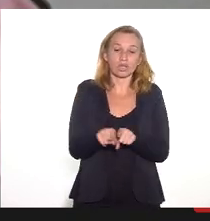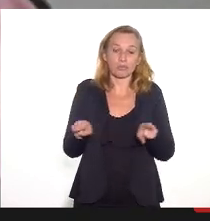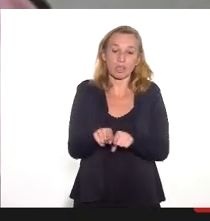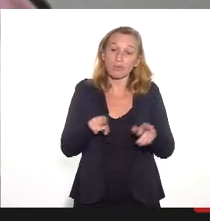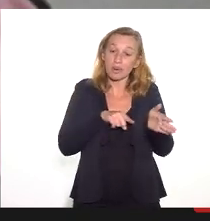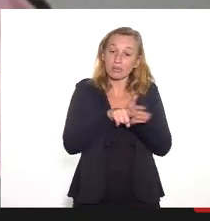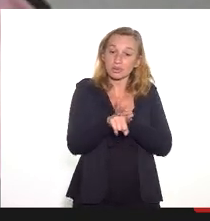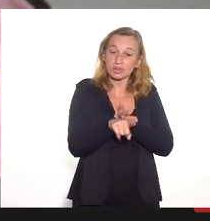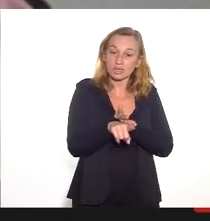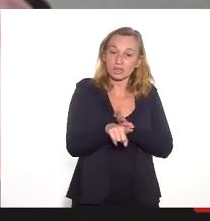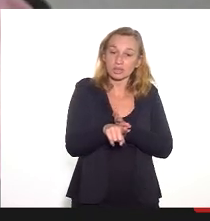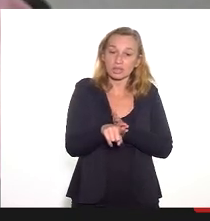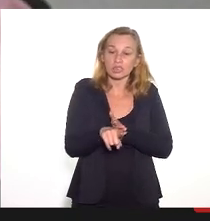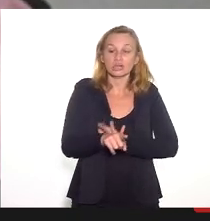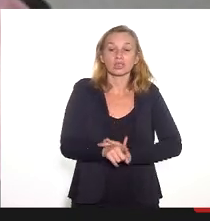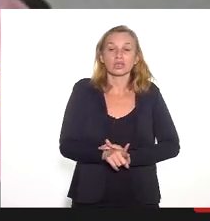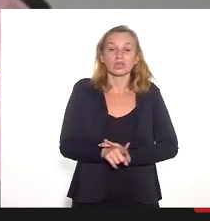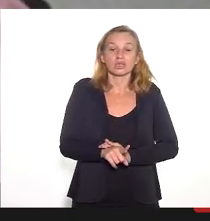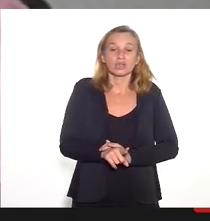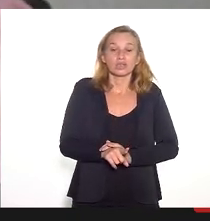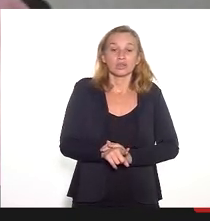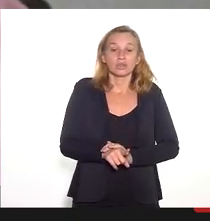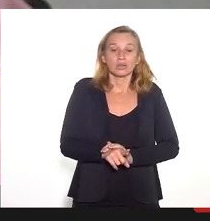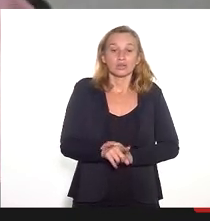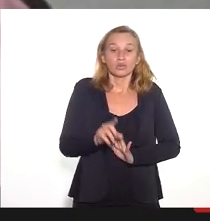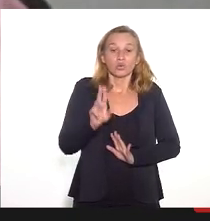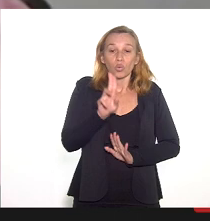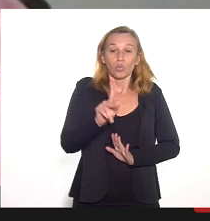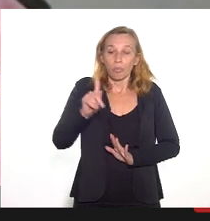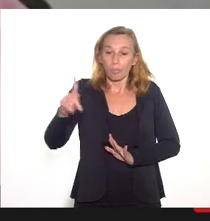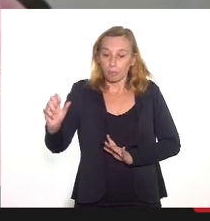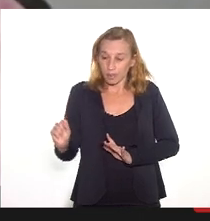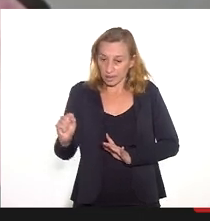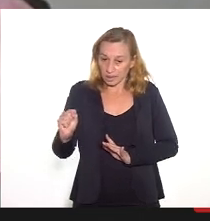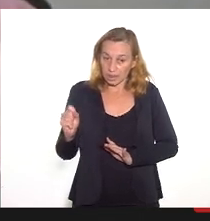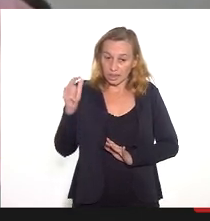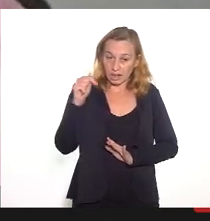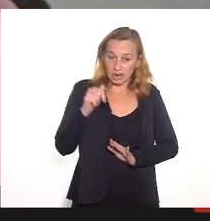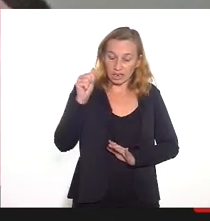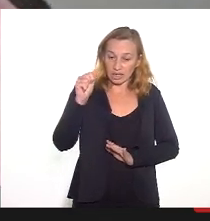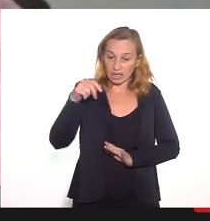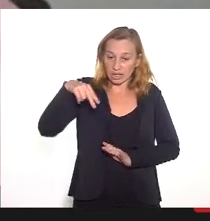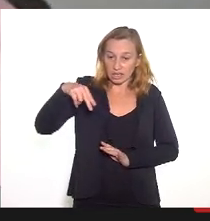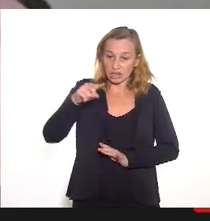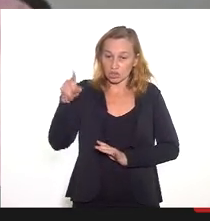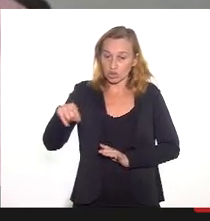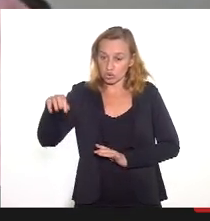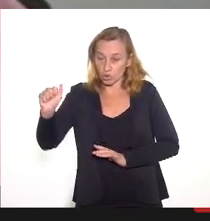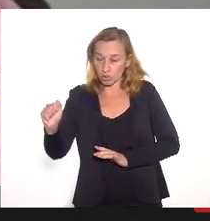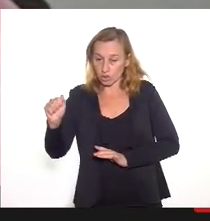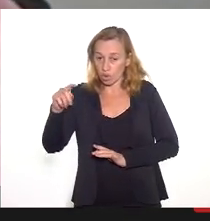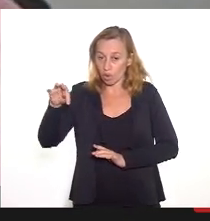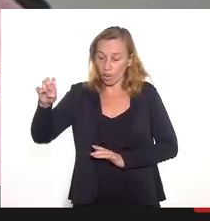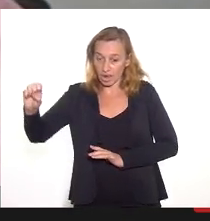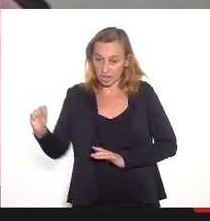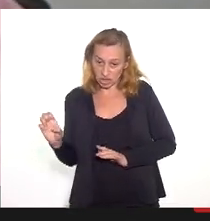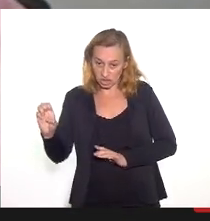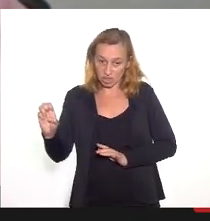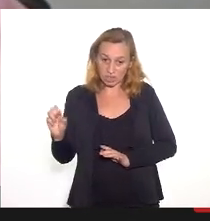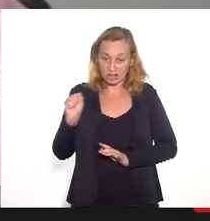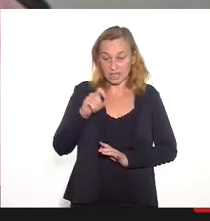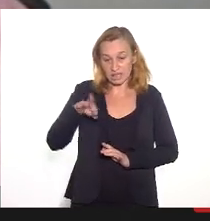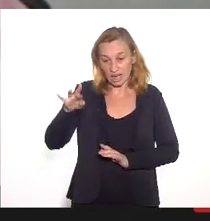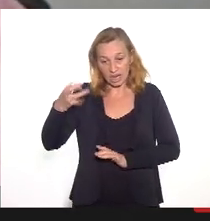é em função da questão das UPAs aqui da nossa região da Zona Oeste. A UPA do Cesarão,